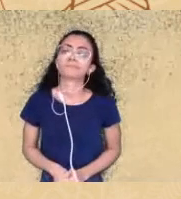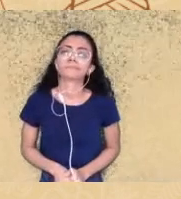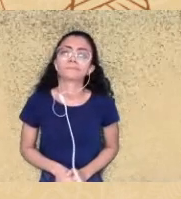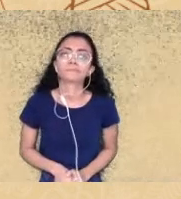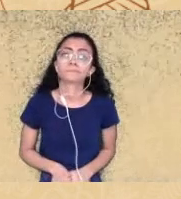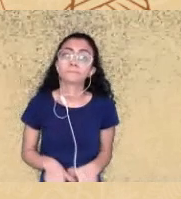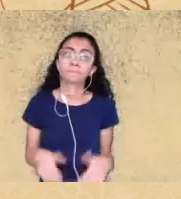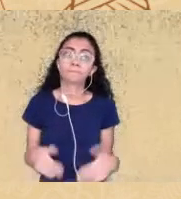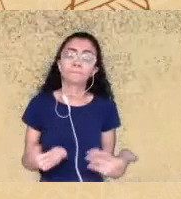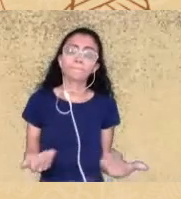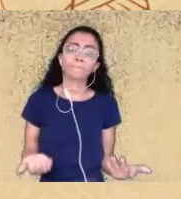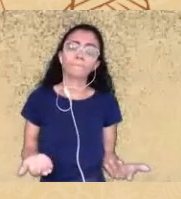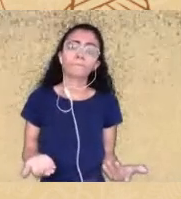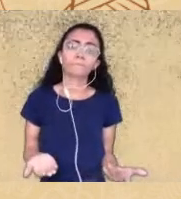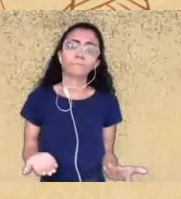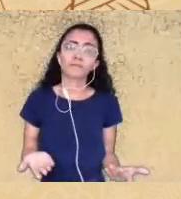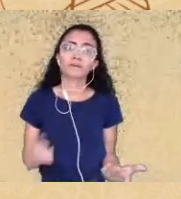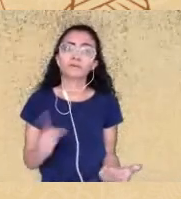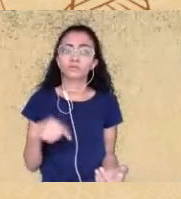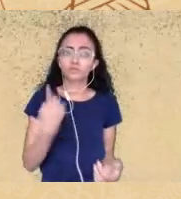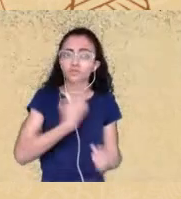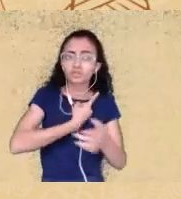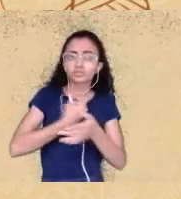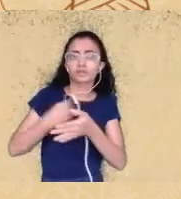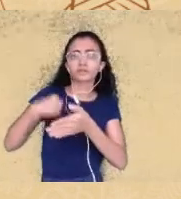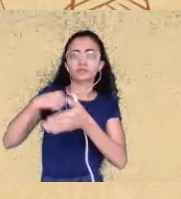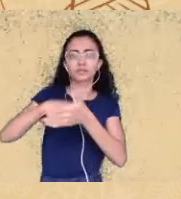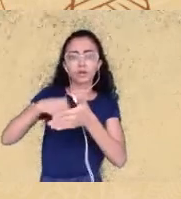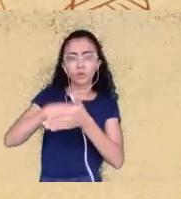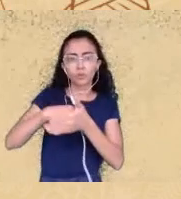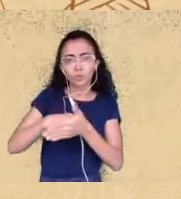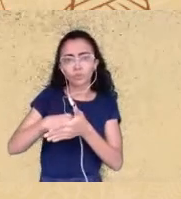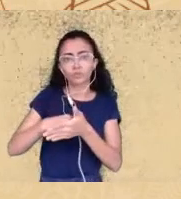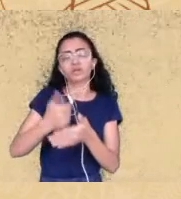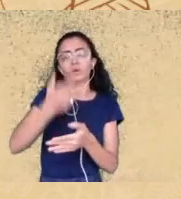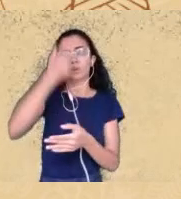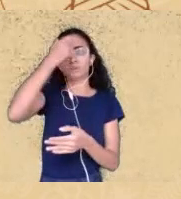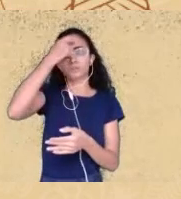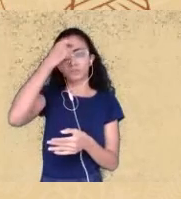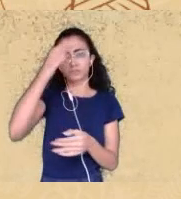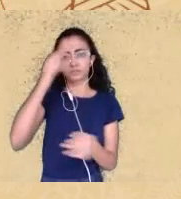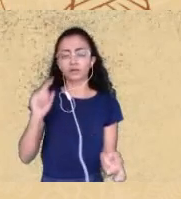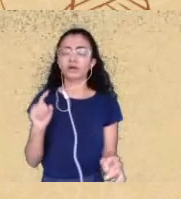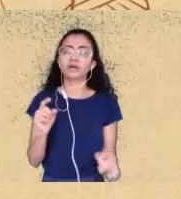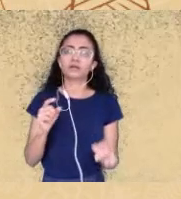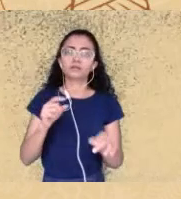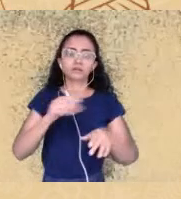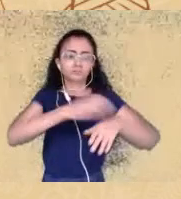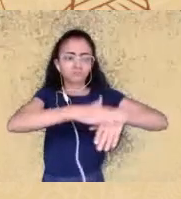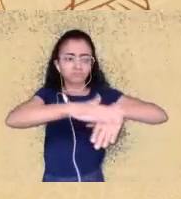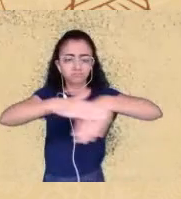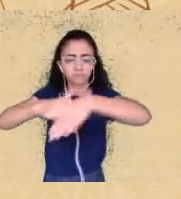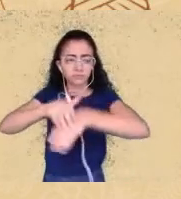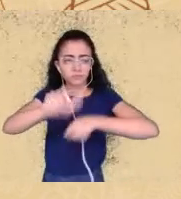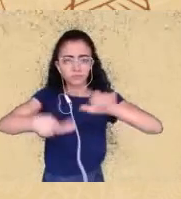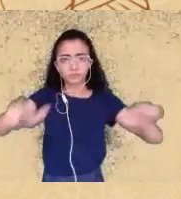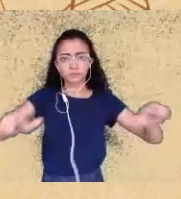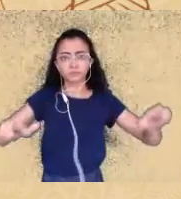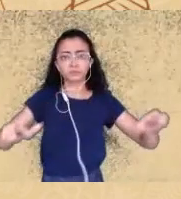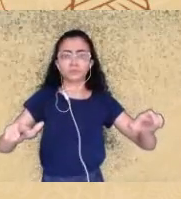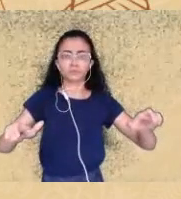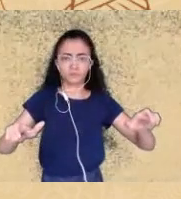ido nesse enfrentamento dessa noção de autoria individual e a outra questão também nisso tudo